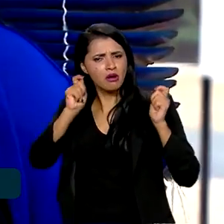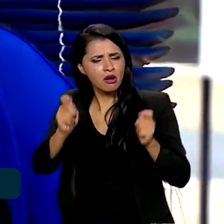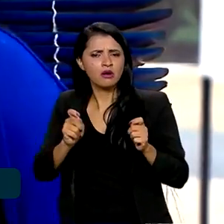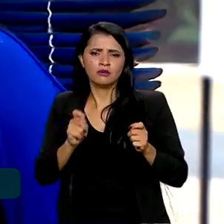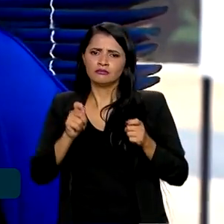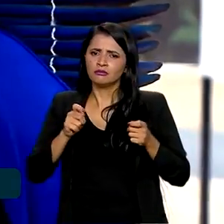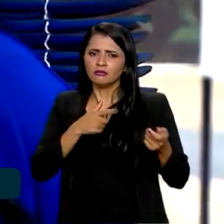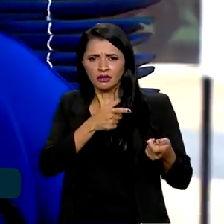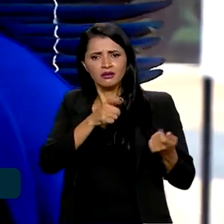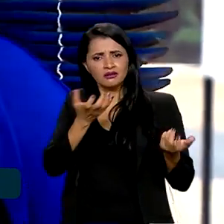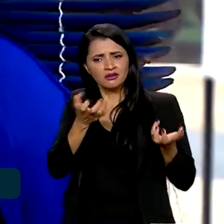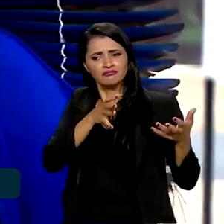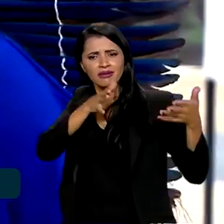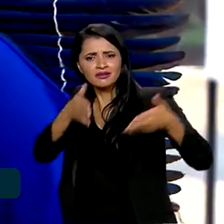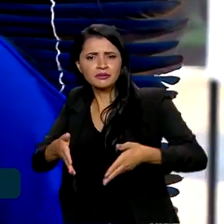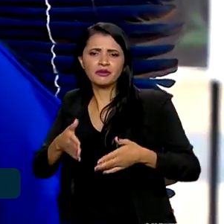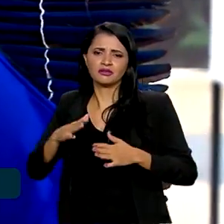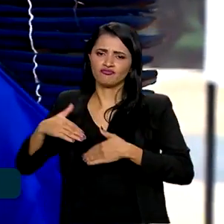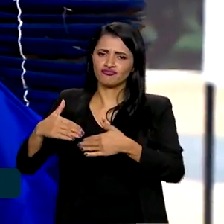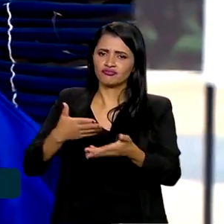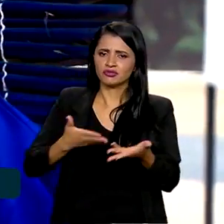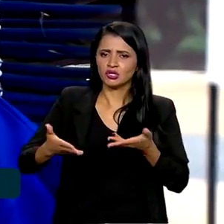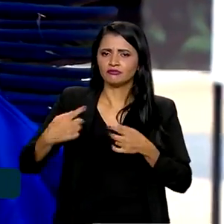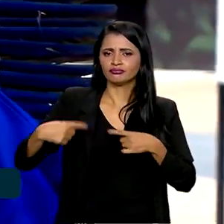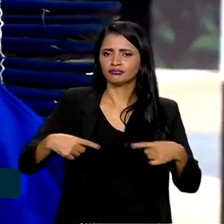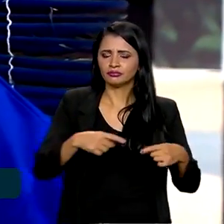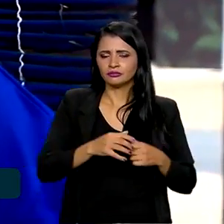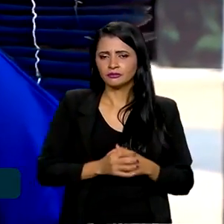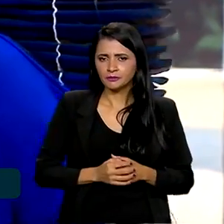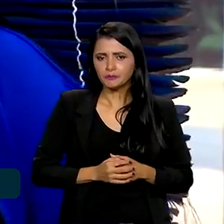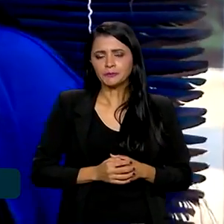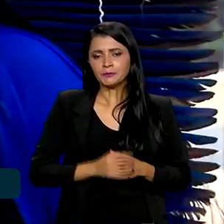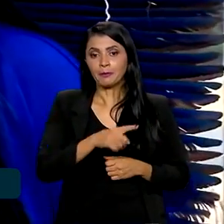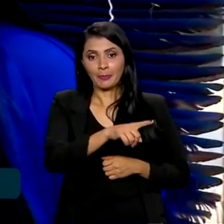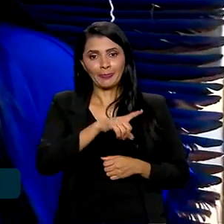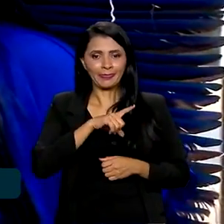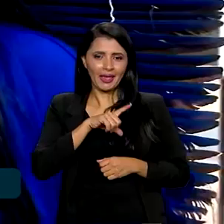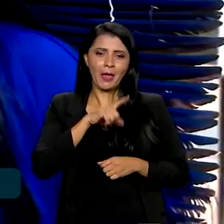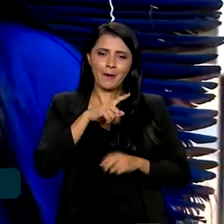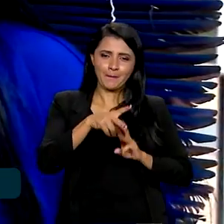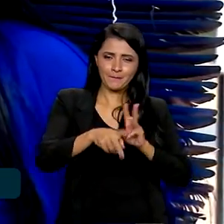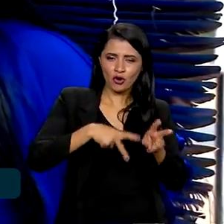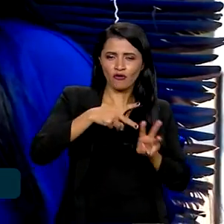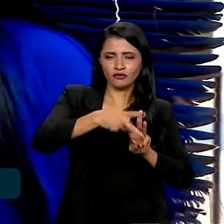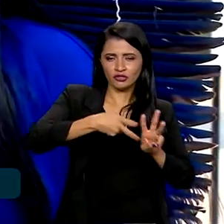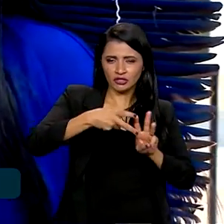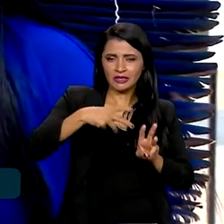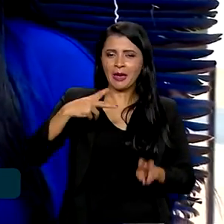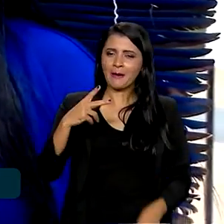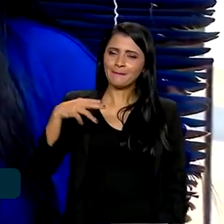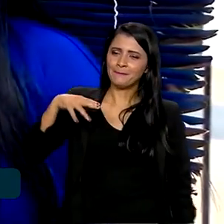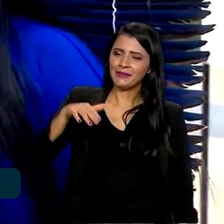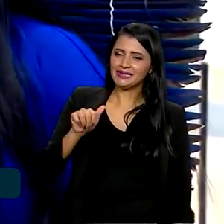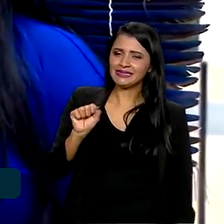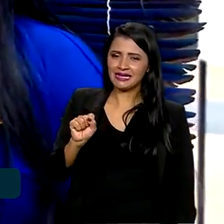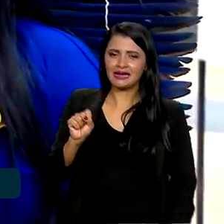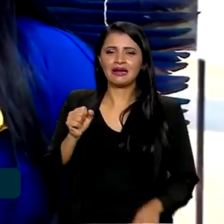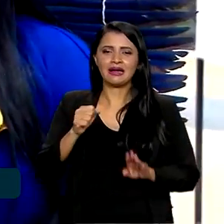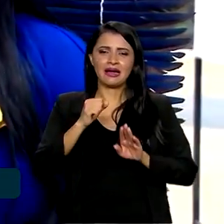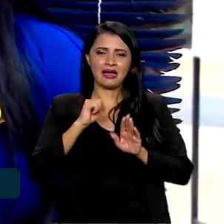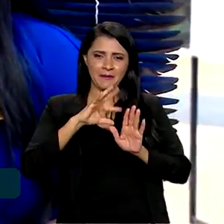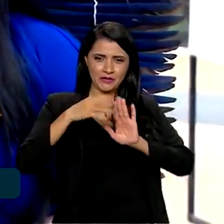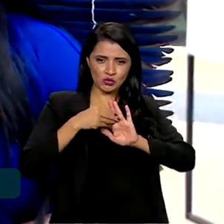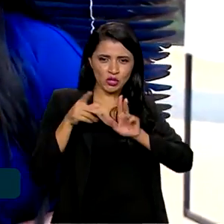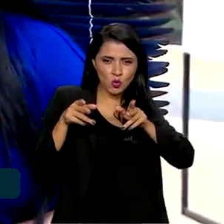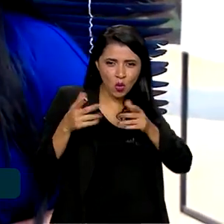participação em todos esses processos. Os povos indígenas da Pan-Amazônia estão na mesma sintonia, ministra? Sim.